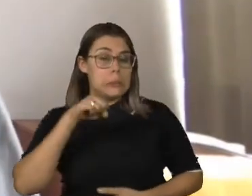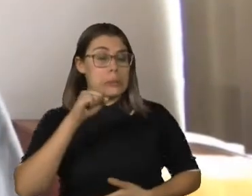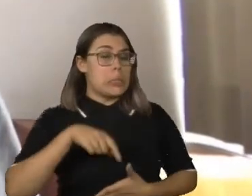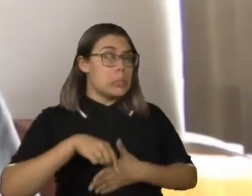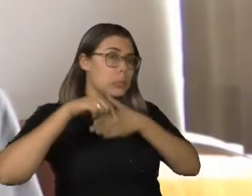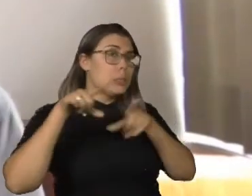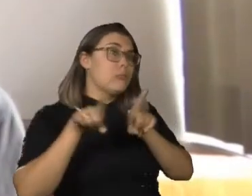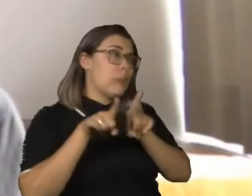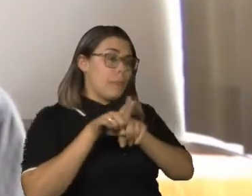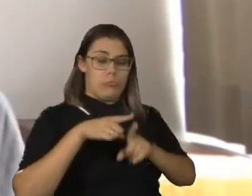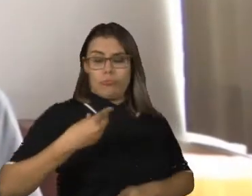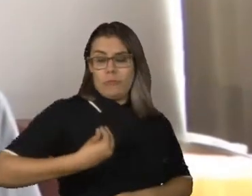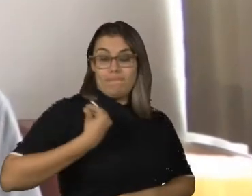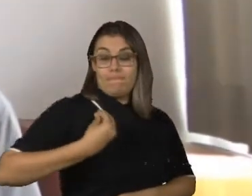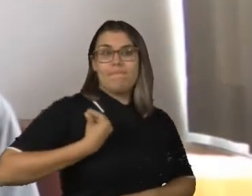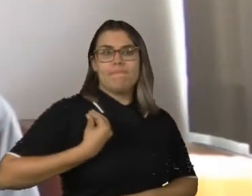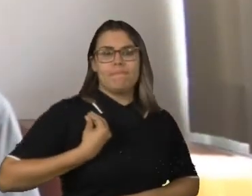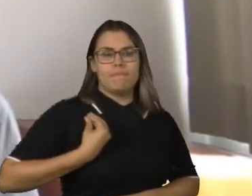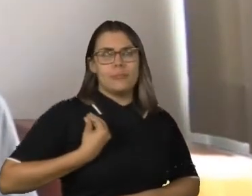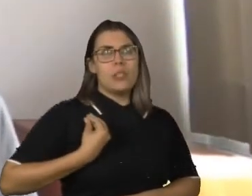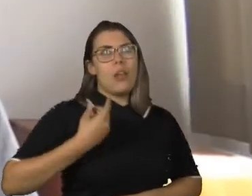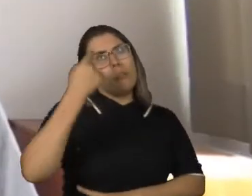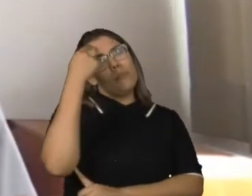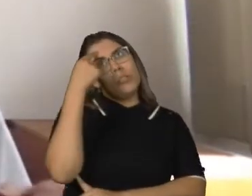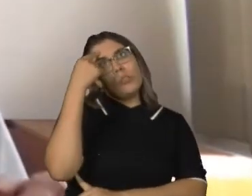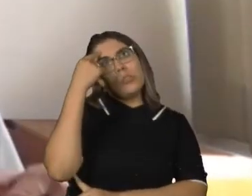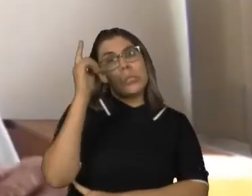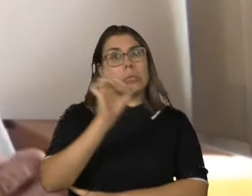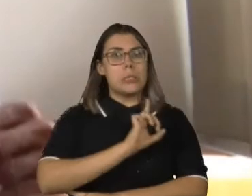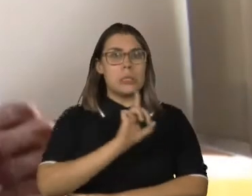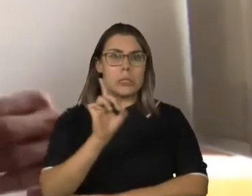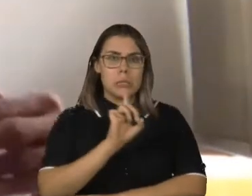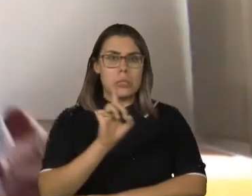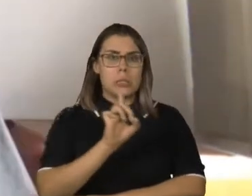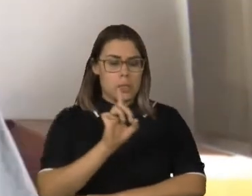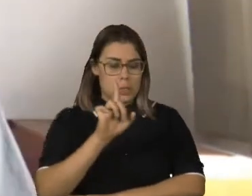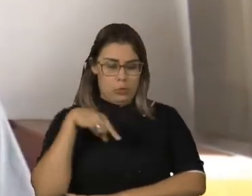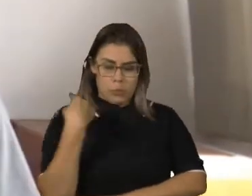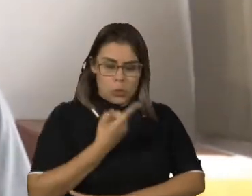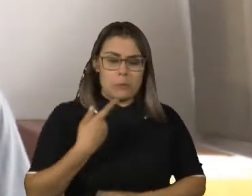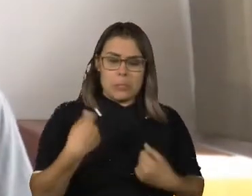Representatividade importa e muito. Nada sobre nós sem nós.